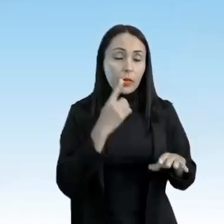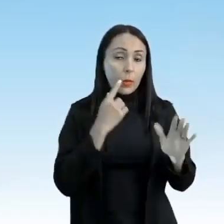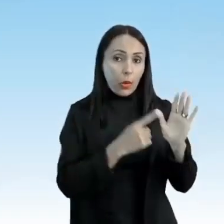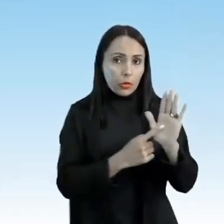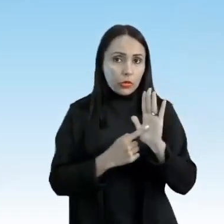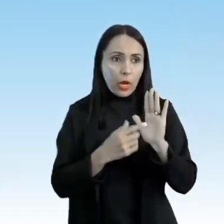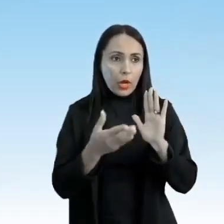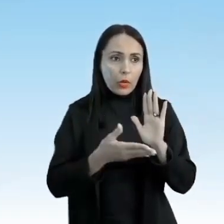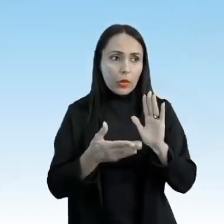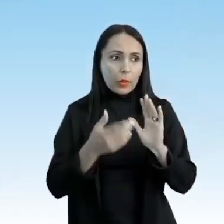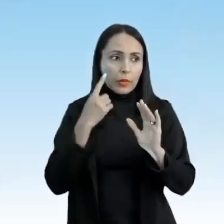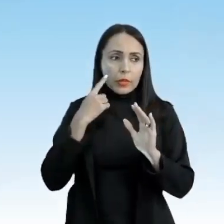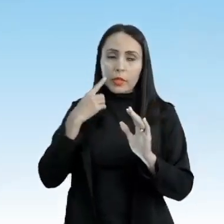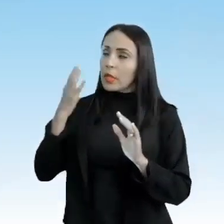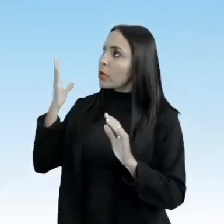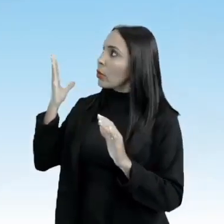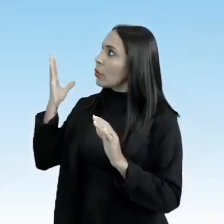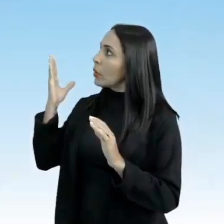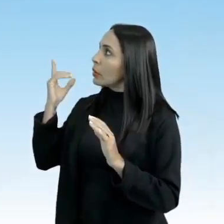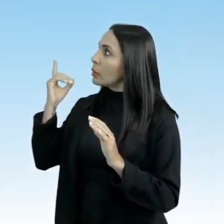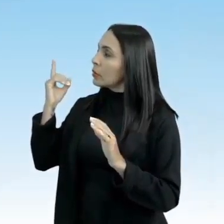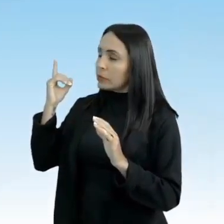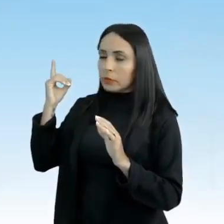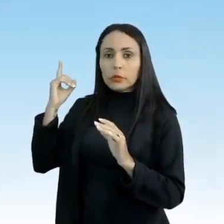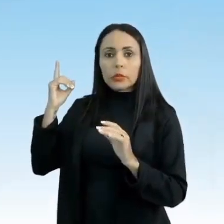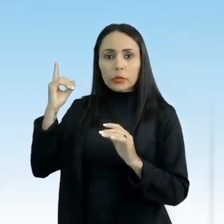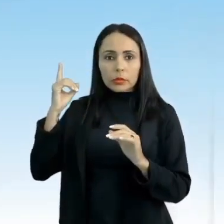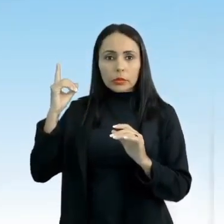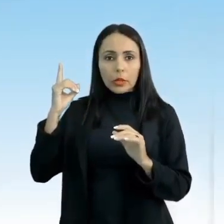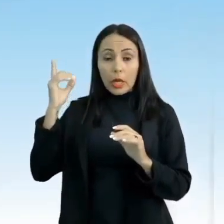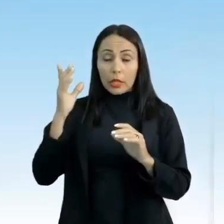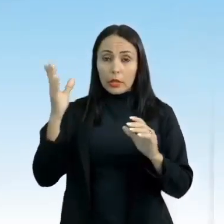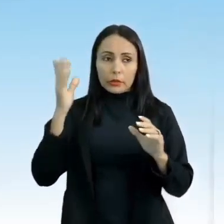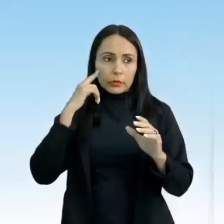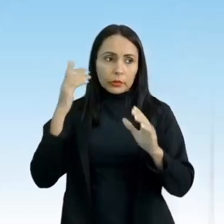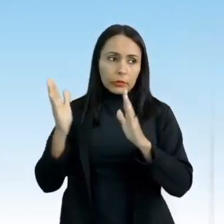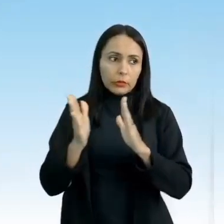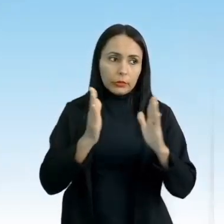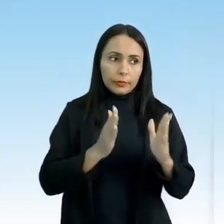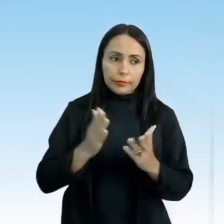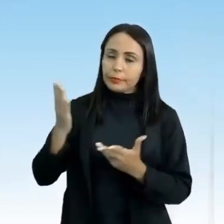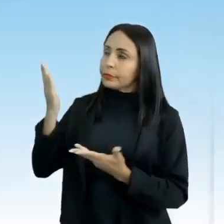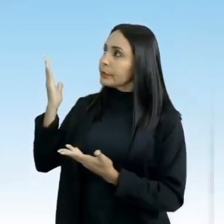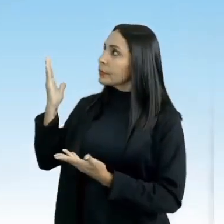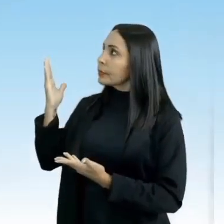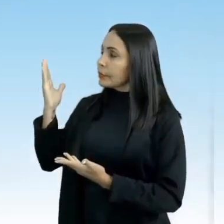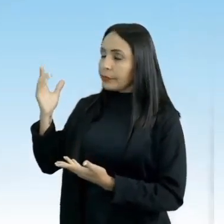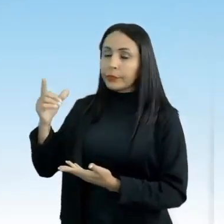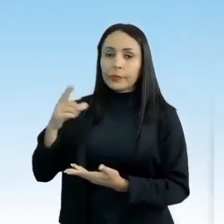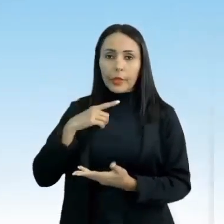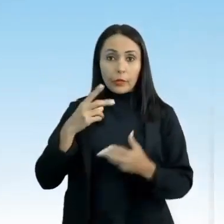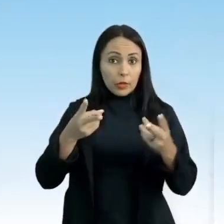vocês, que eu trouxe um desenhinho. Aqui, do lado direito, vocês vão ver que tem um